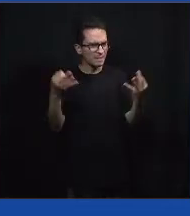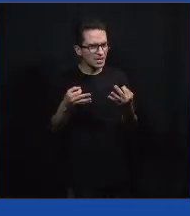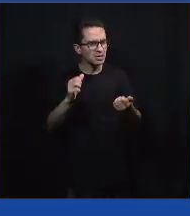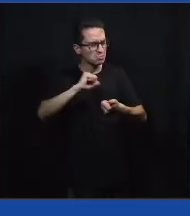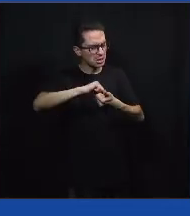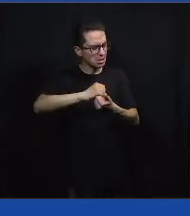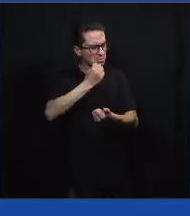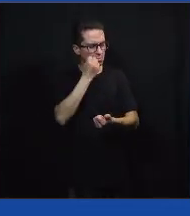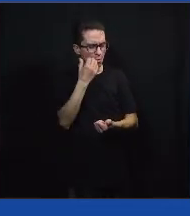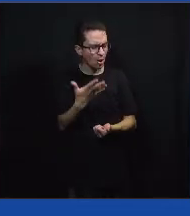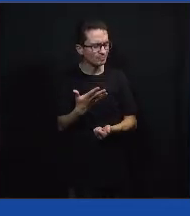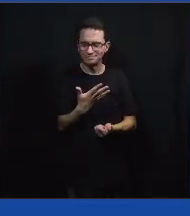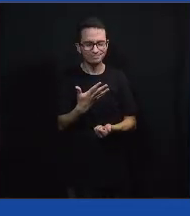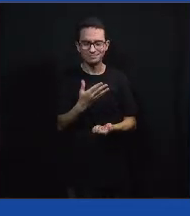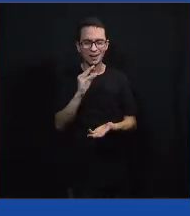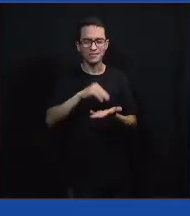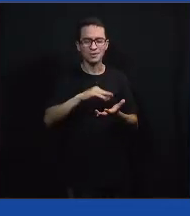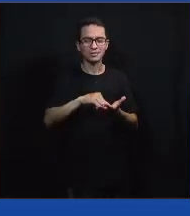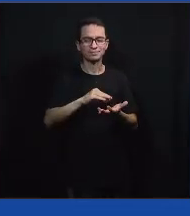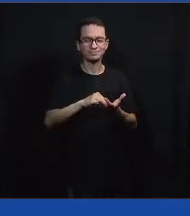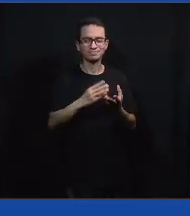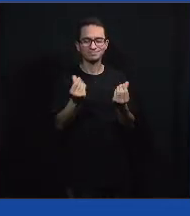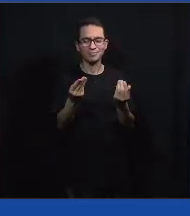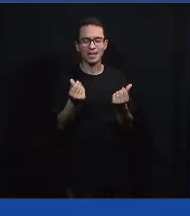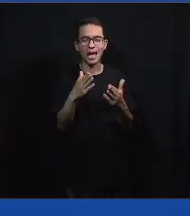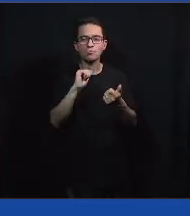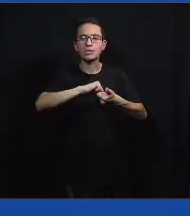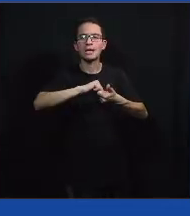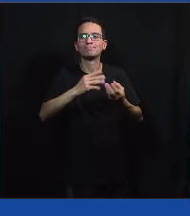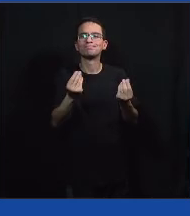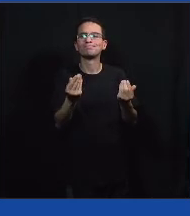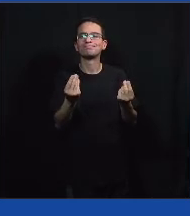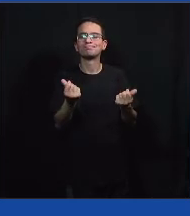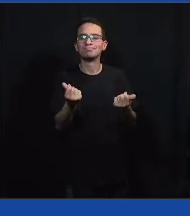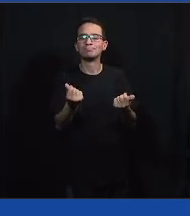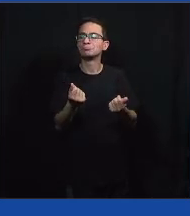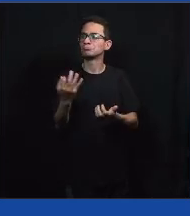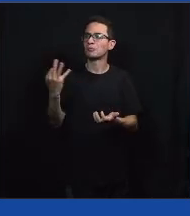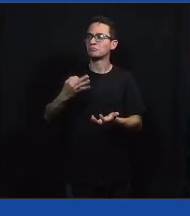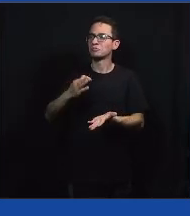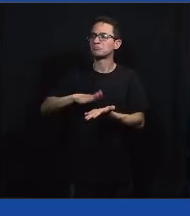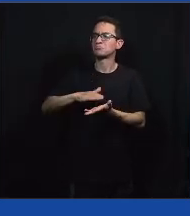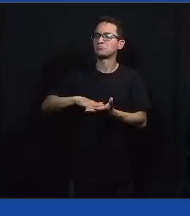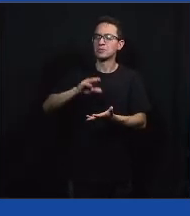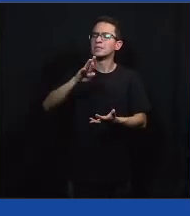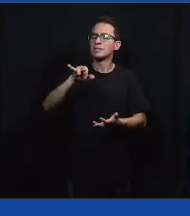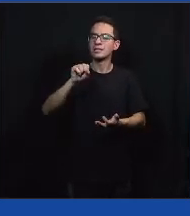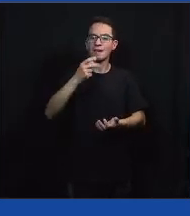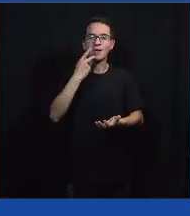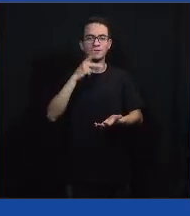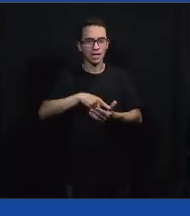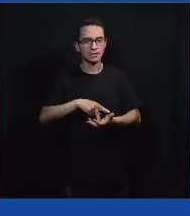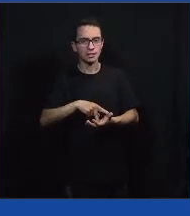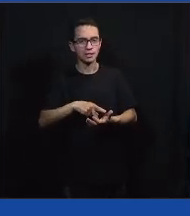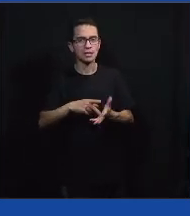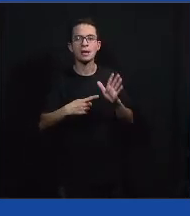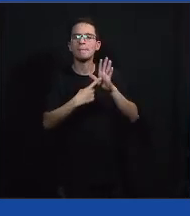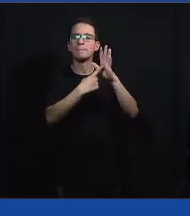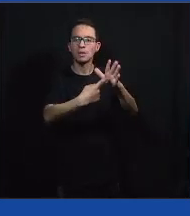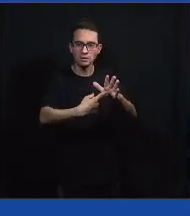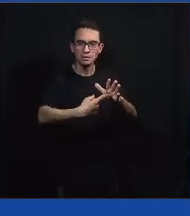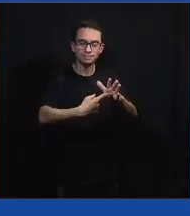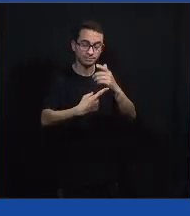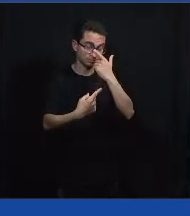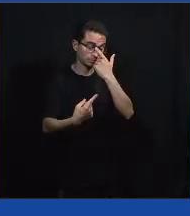na educação à distância. Sensacional, Cris, acho que pegando um gancho no que trouxeste também, eu inseriria aí